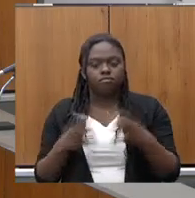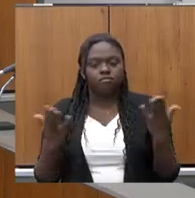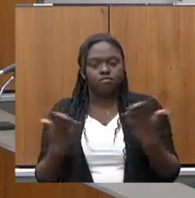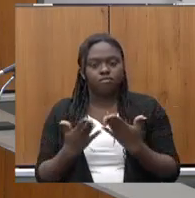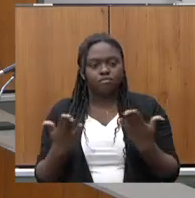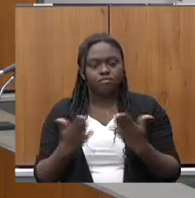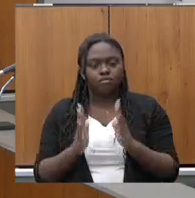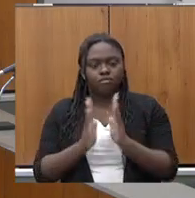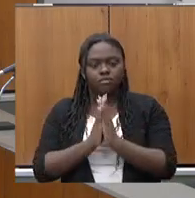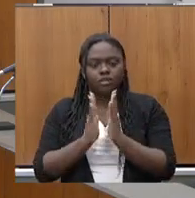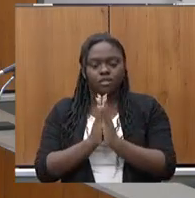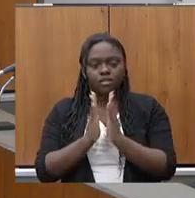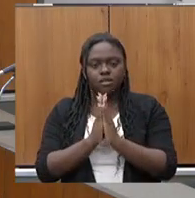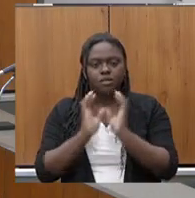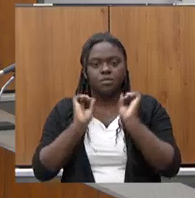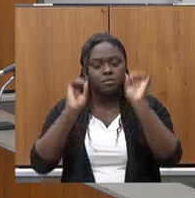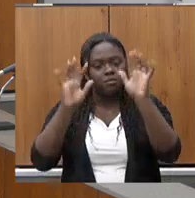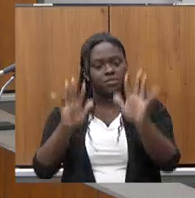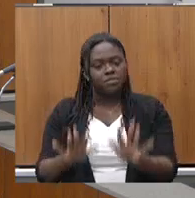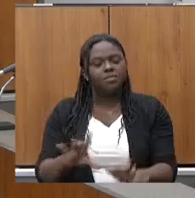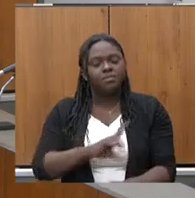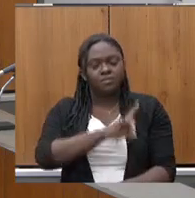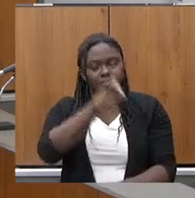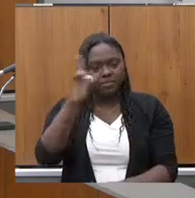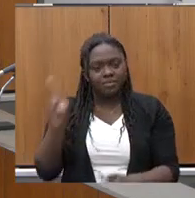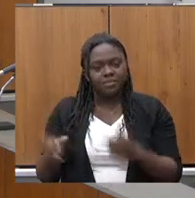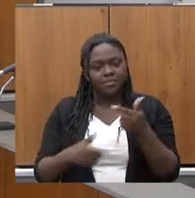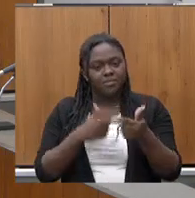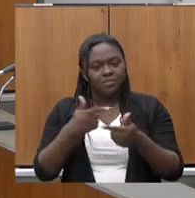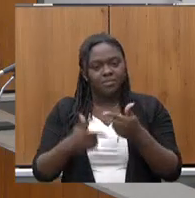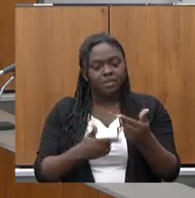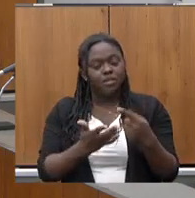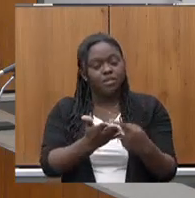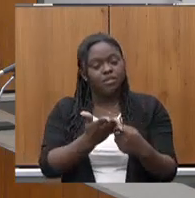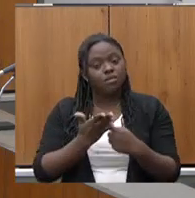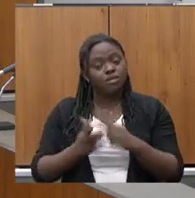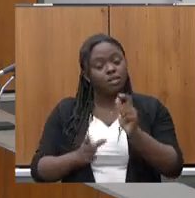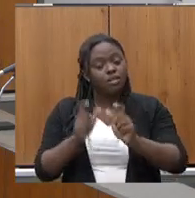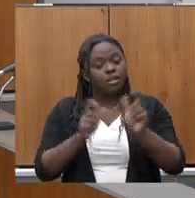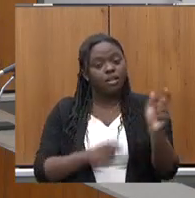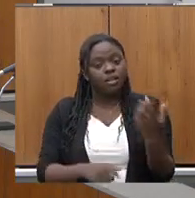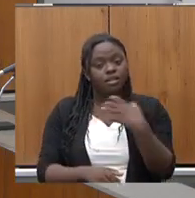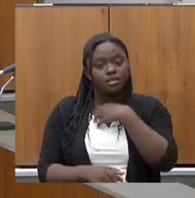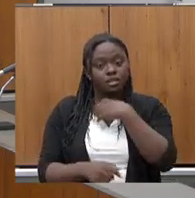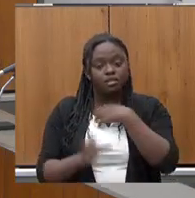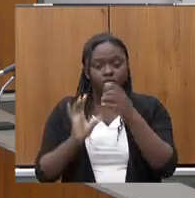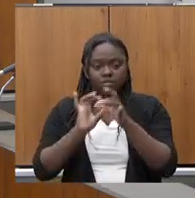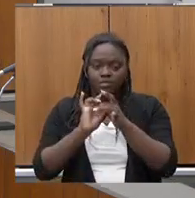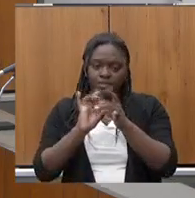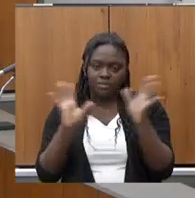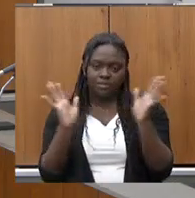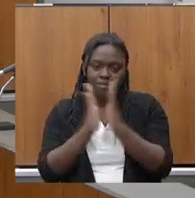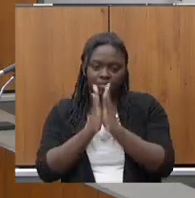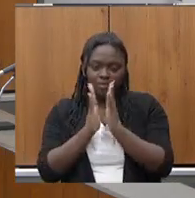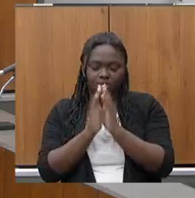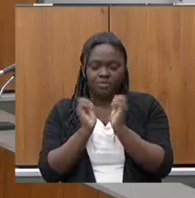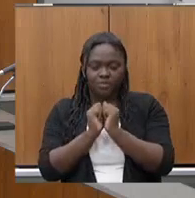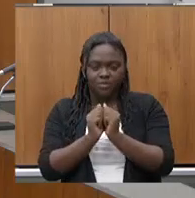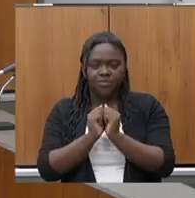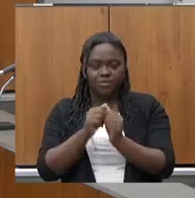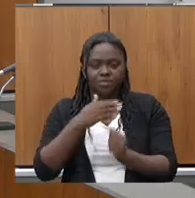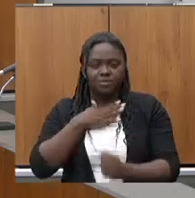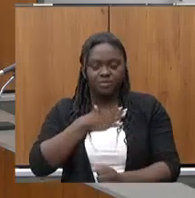oração para abençoar o nosso dia de trabalho e convido aqueles que se sentirem à vontade e que façam a oração comigo.